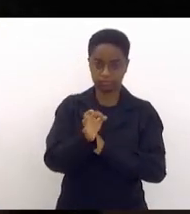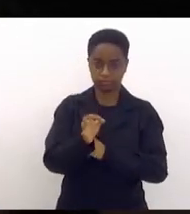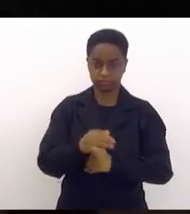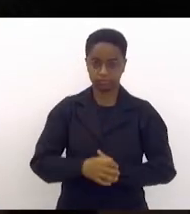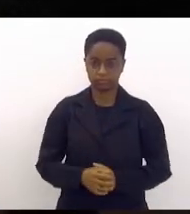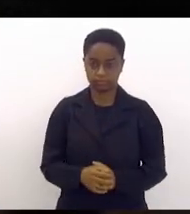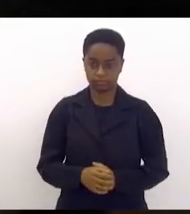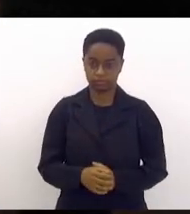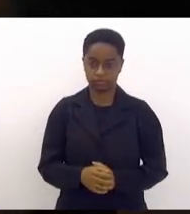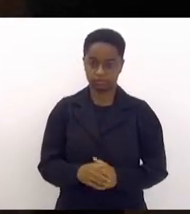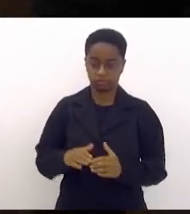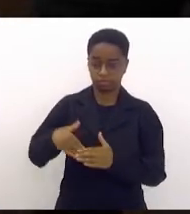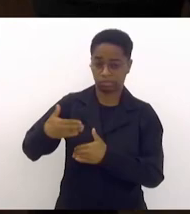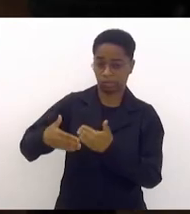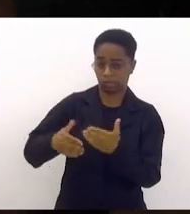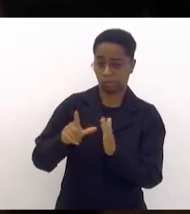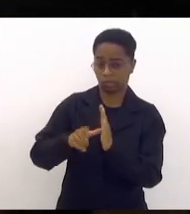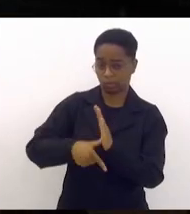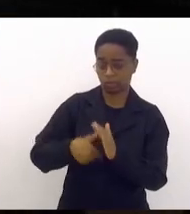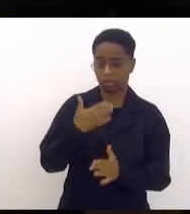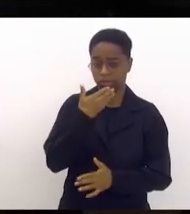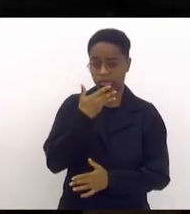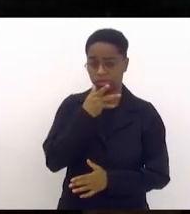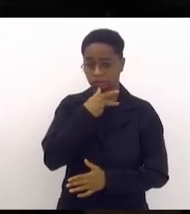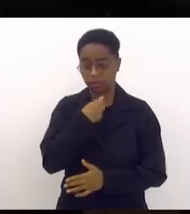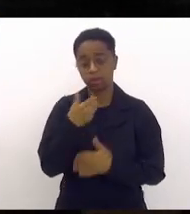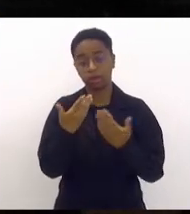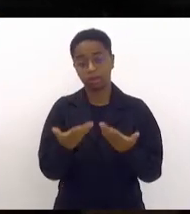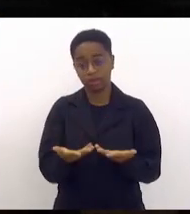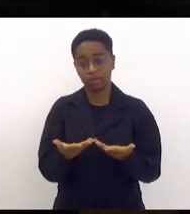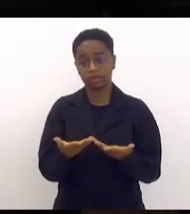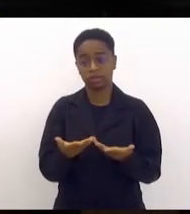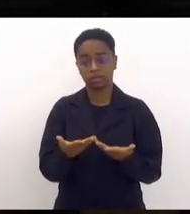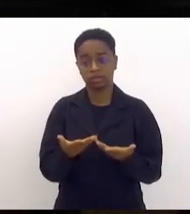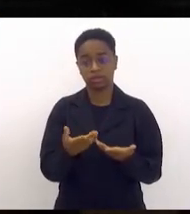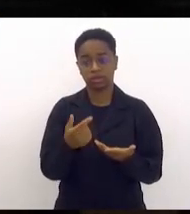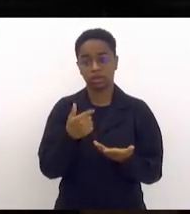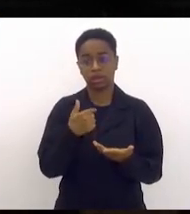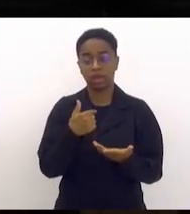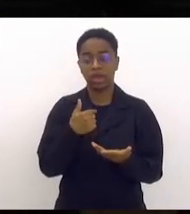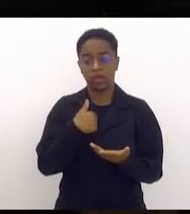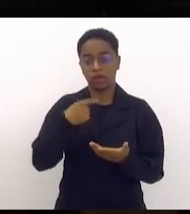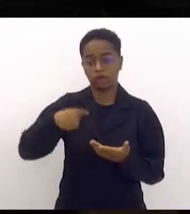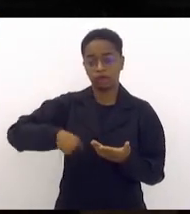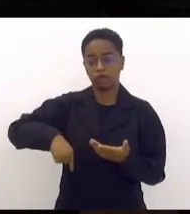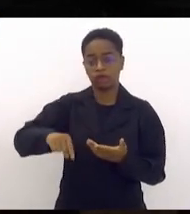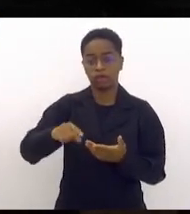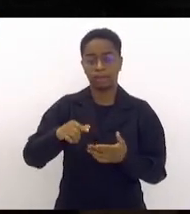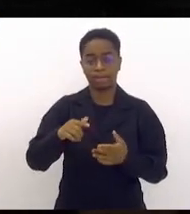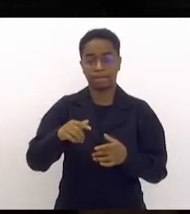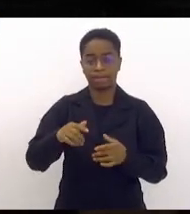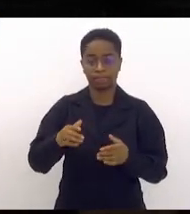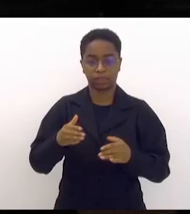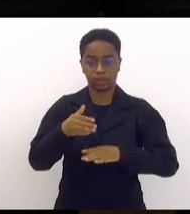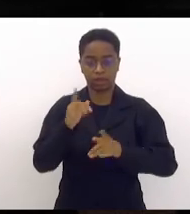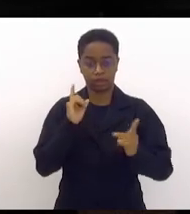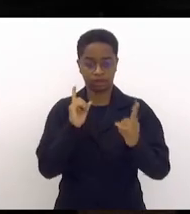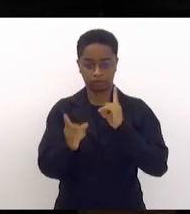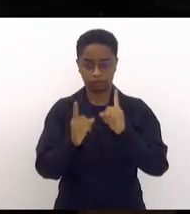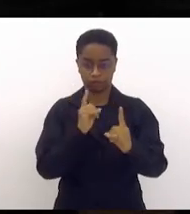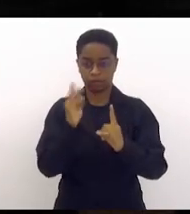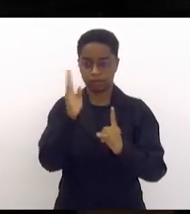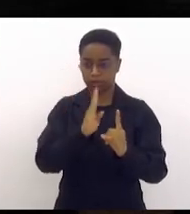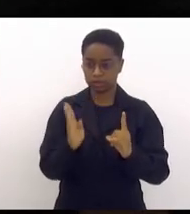Bem tarde. Bem tarde. Uma vez de eu pegar o meu itinerário, que é o Retão, a Vida Brasil até o final, Campo Grande, me